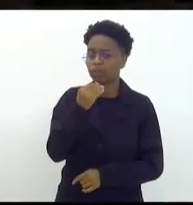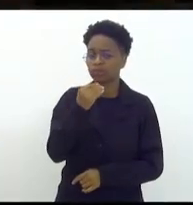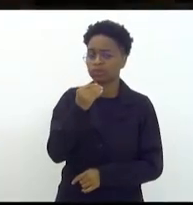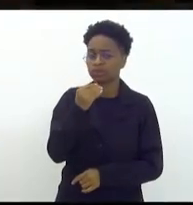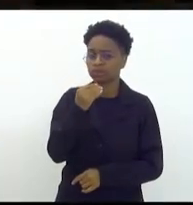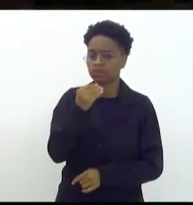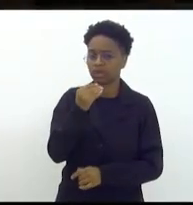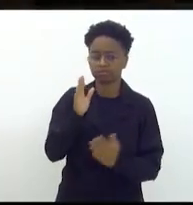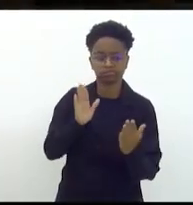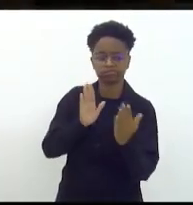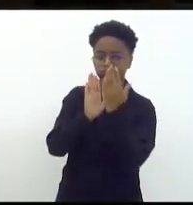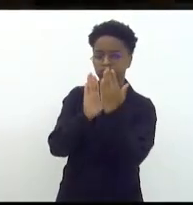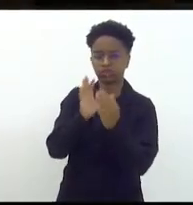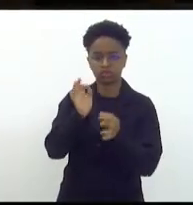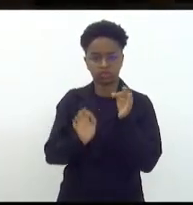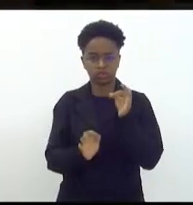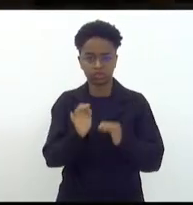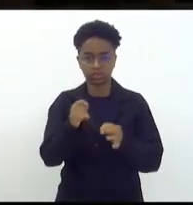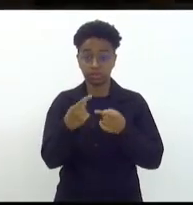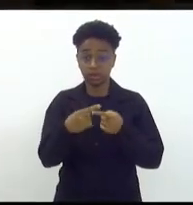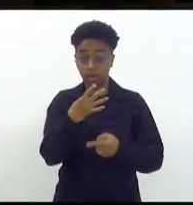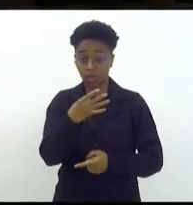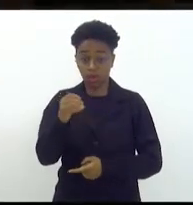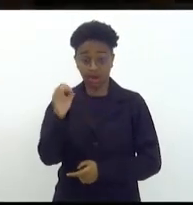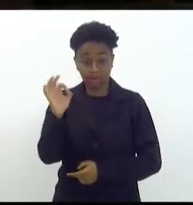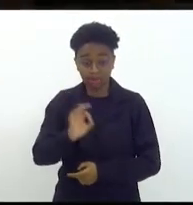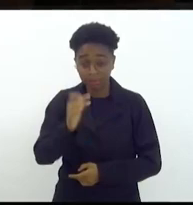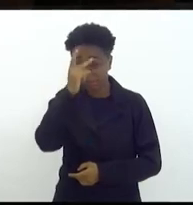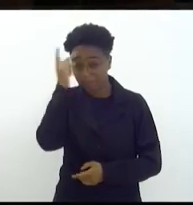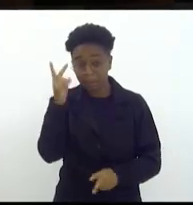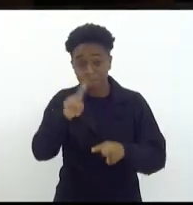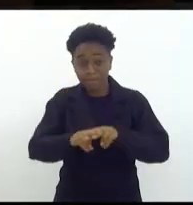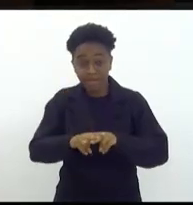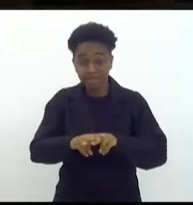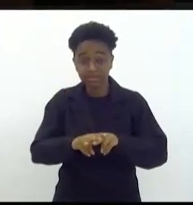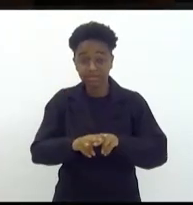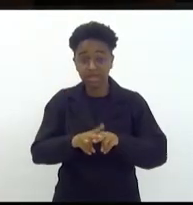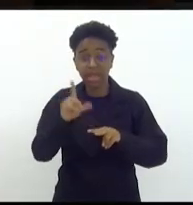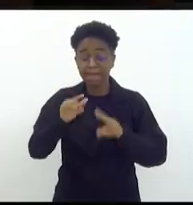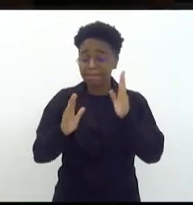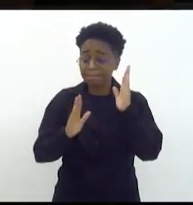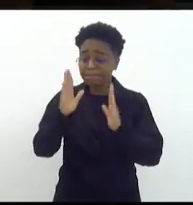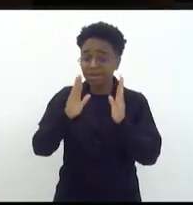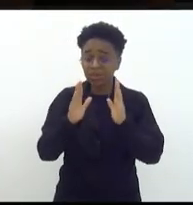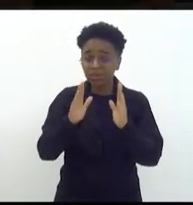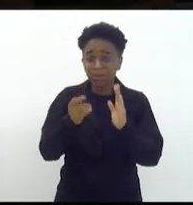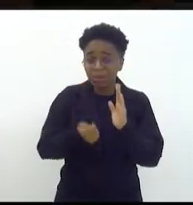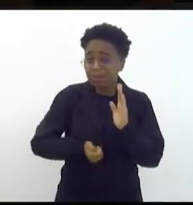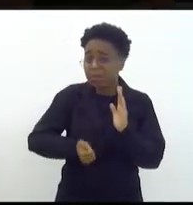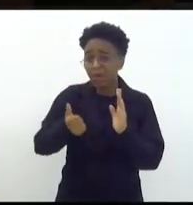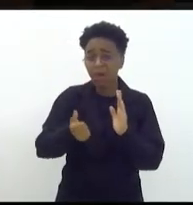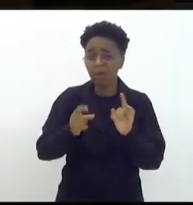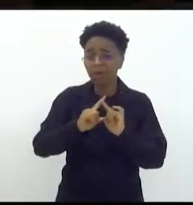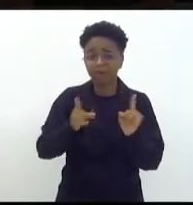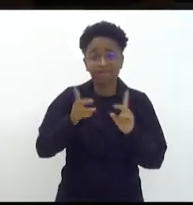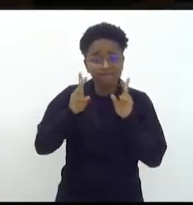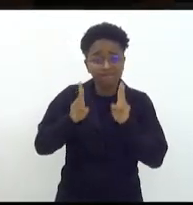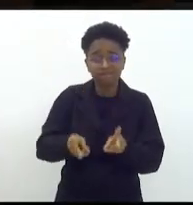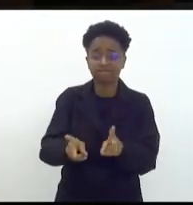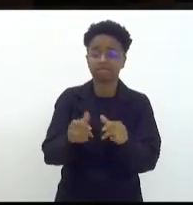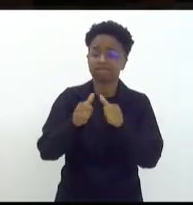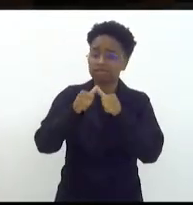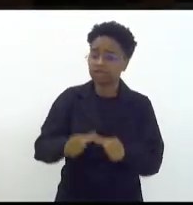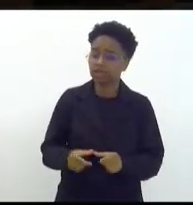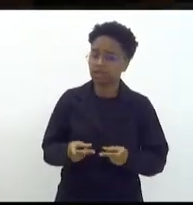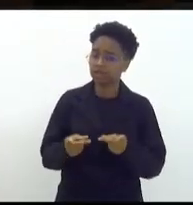frente para o juiz 40% desses presos são presos provisórios isso é um escândalo isso é um